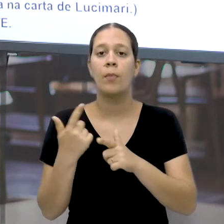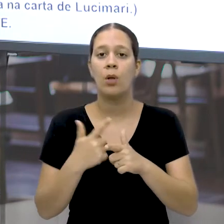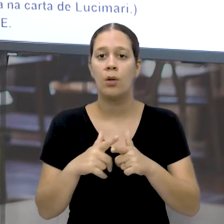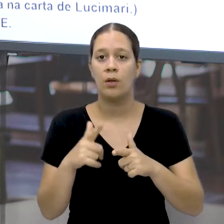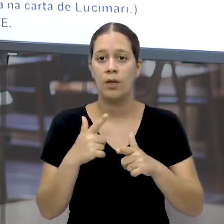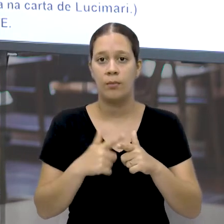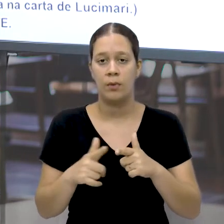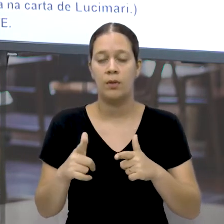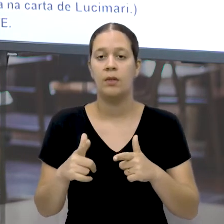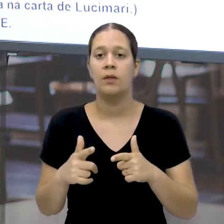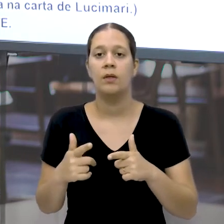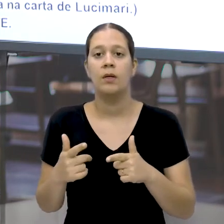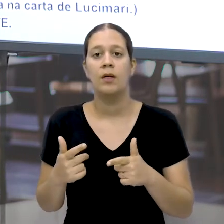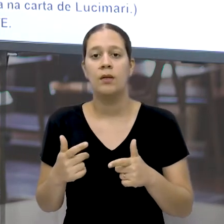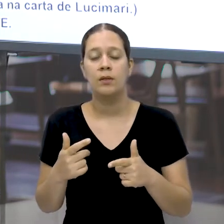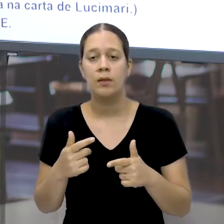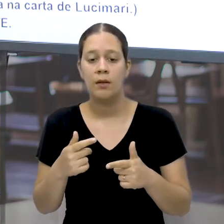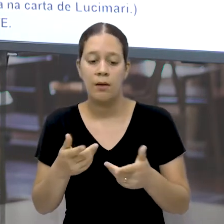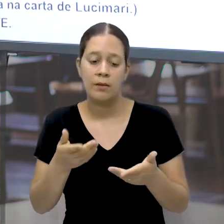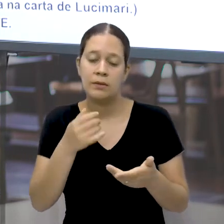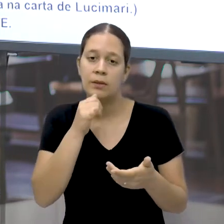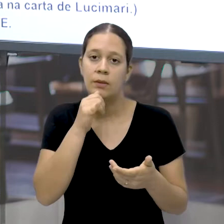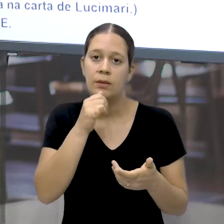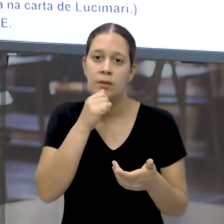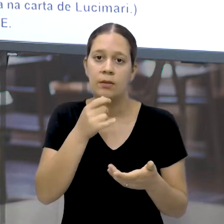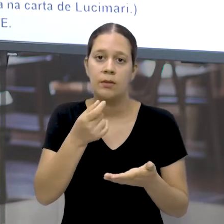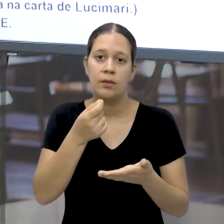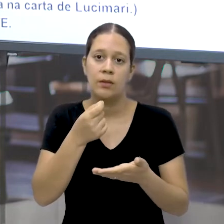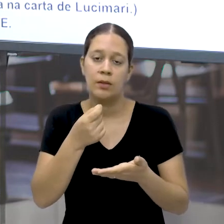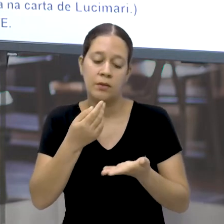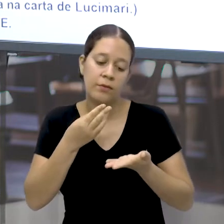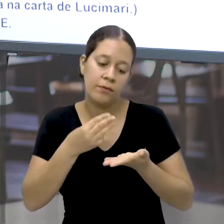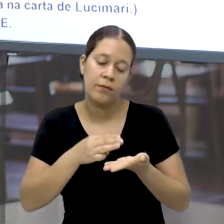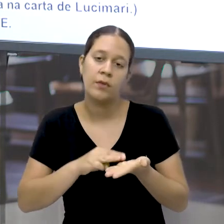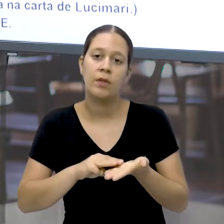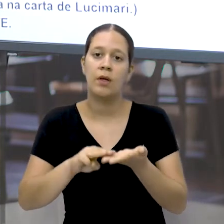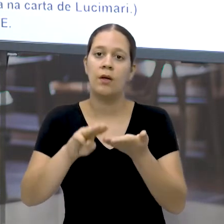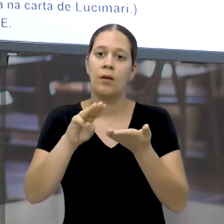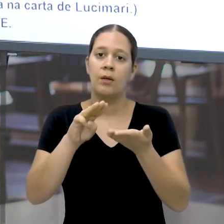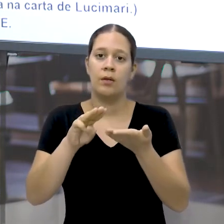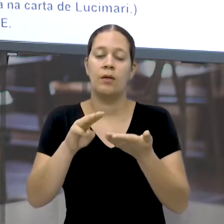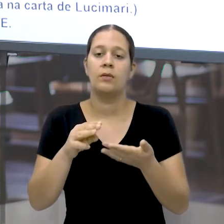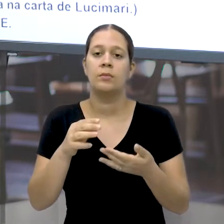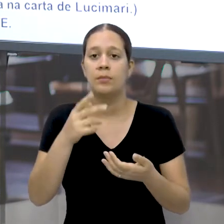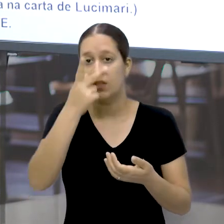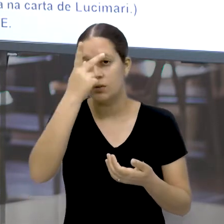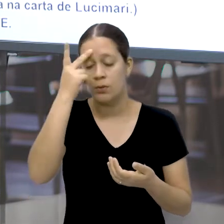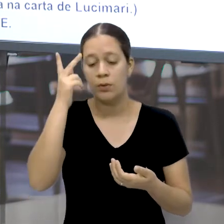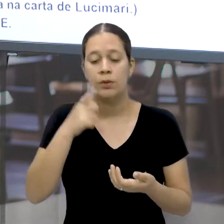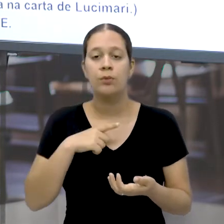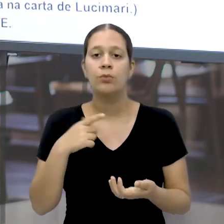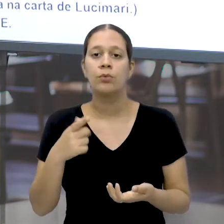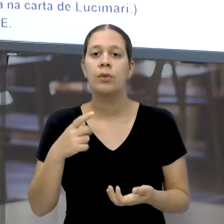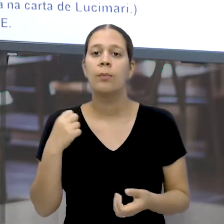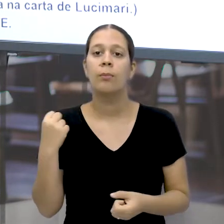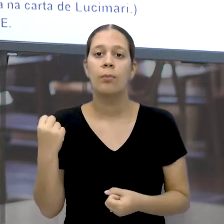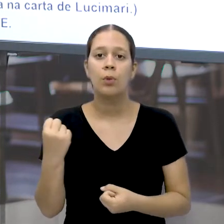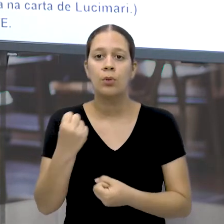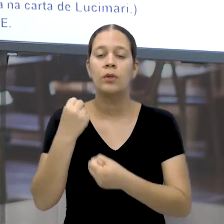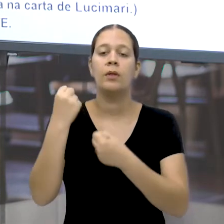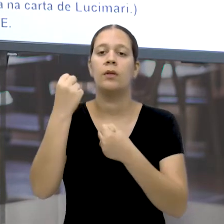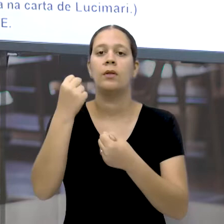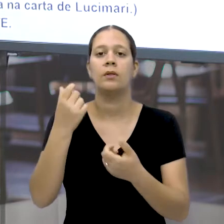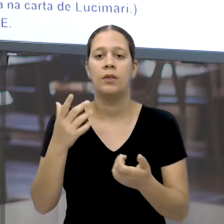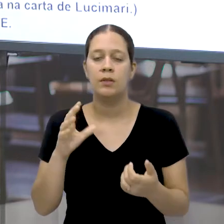adianta Poder Que eu Ouvi Uma carta E enviamos Para uma pessoa Que não tem Autoridade Ou condições De resolver Aquele